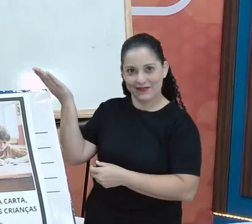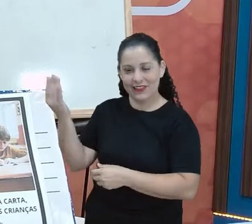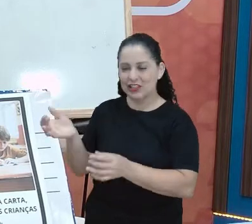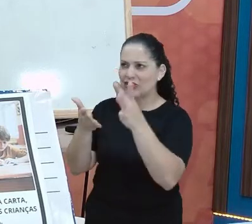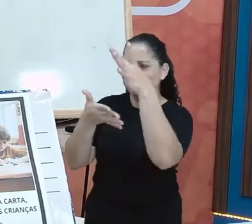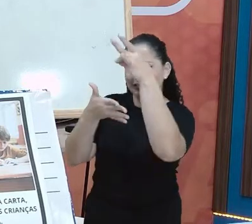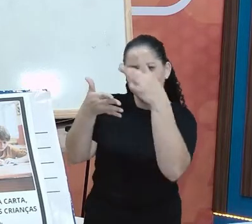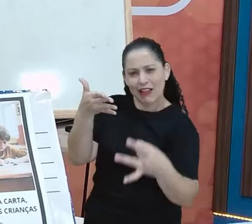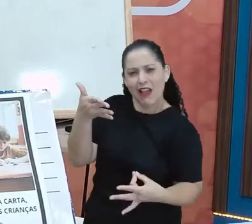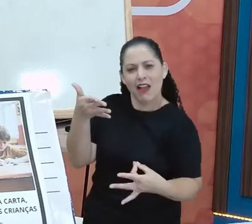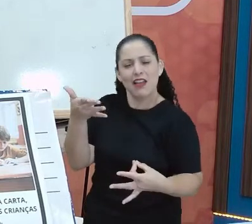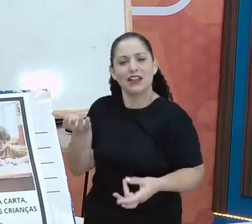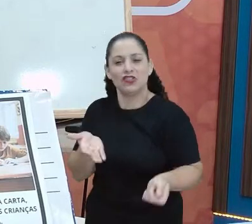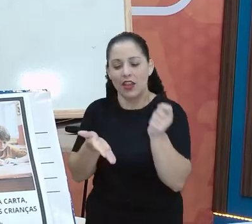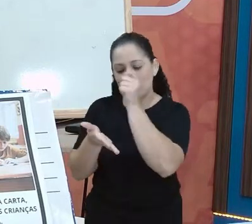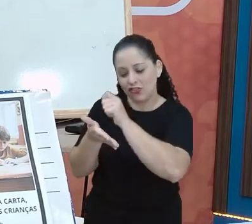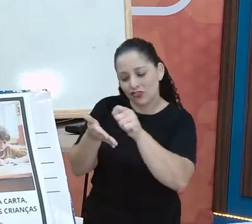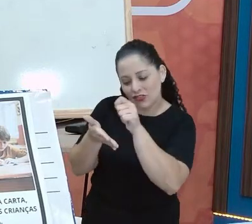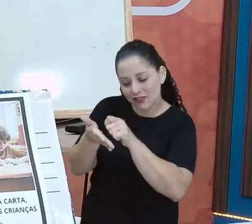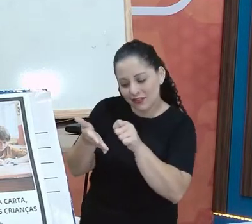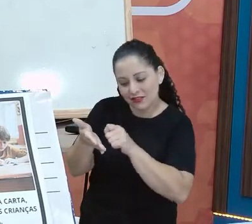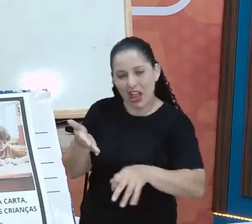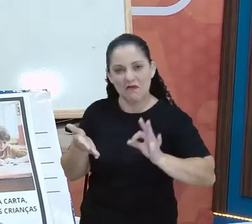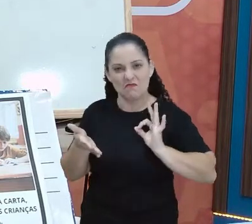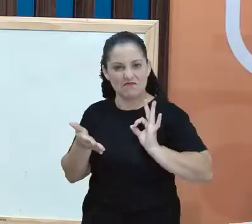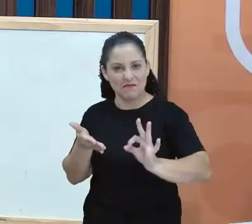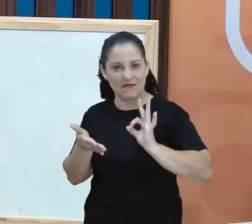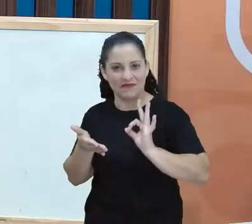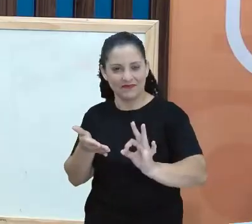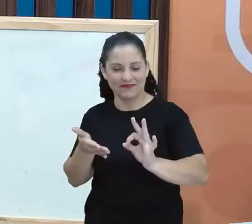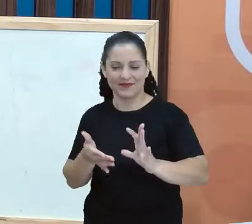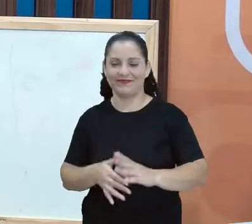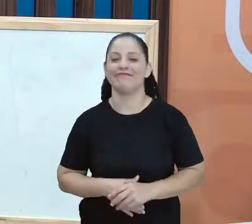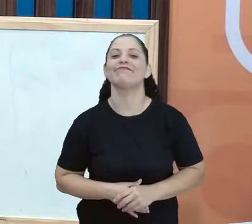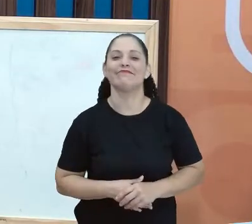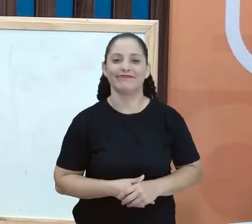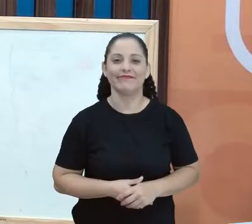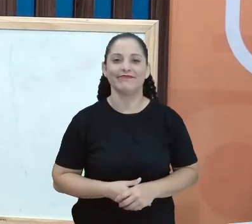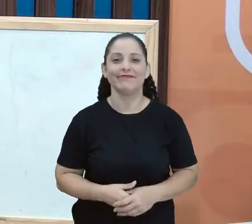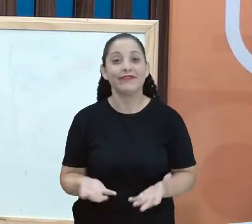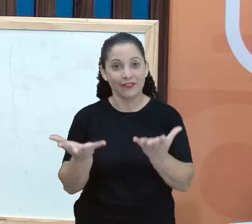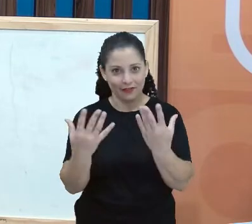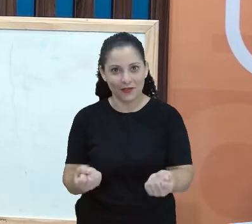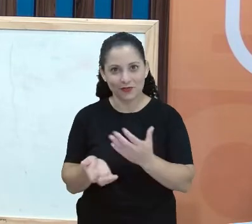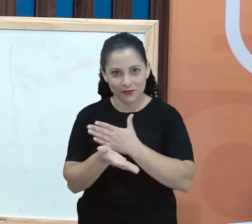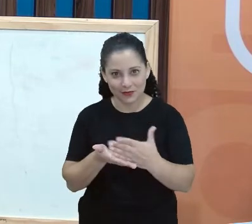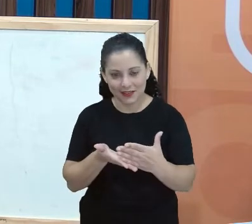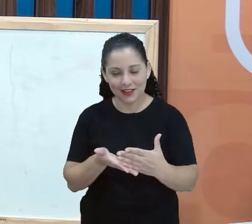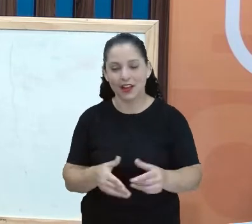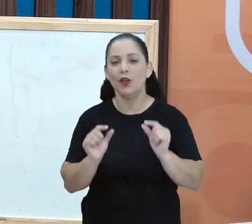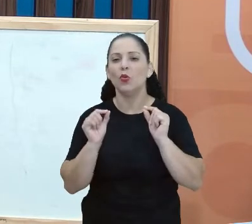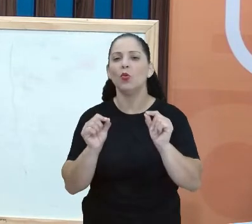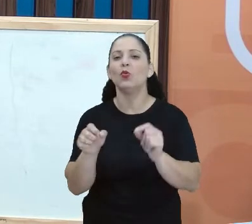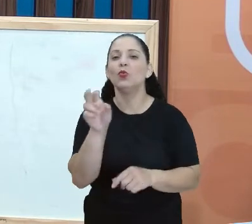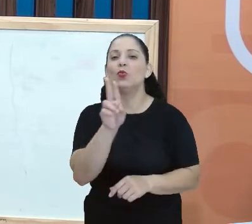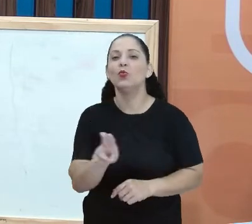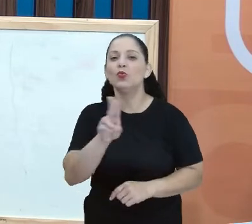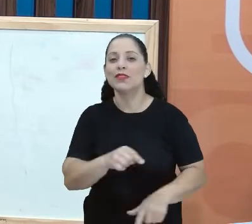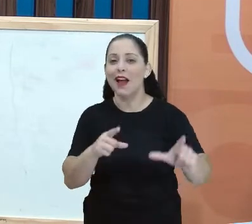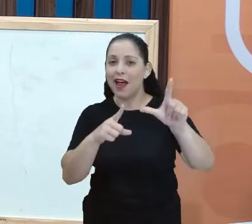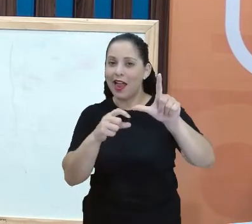para na hora da escrita a gente mandar bem. Então, vamos começar com letra